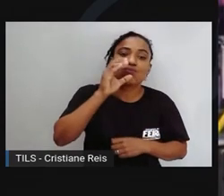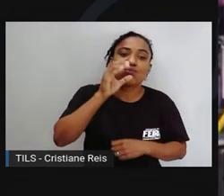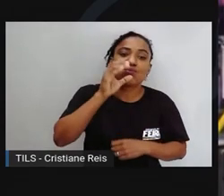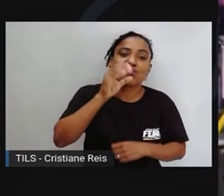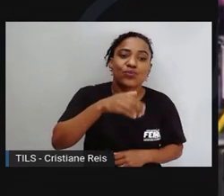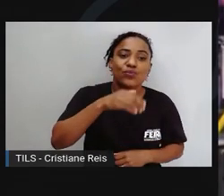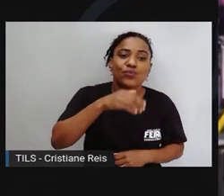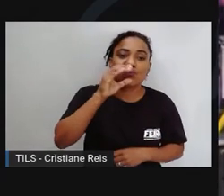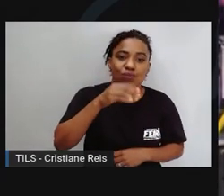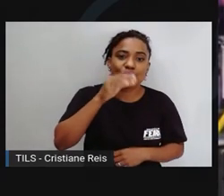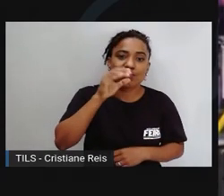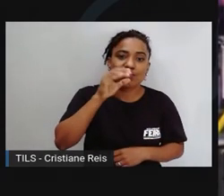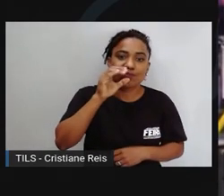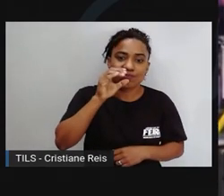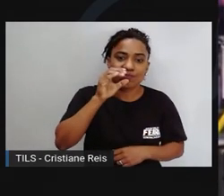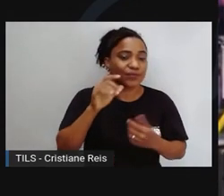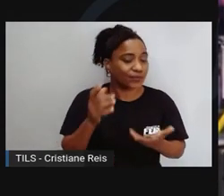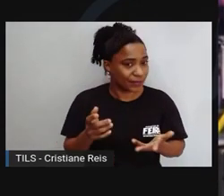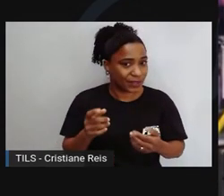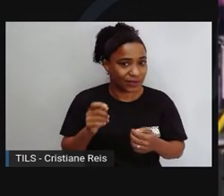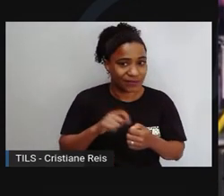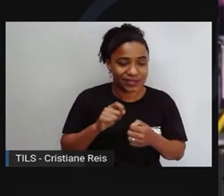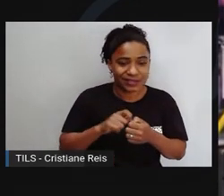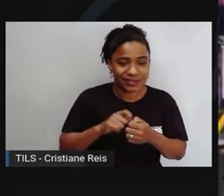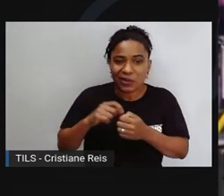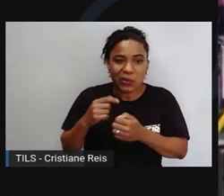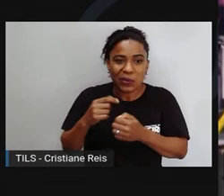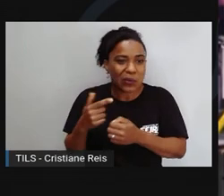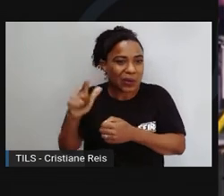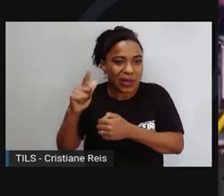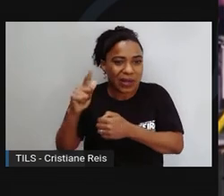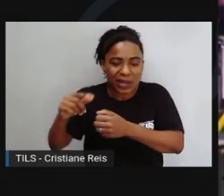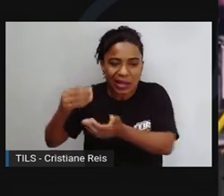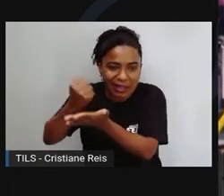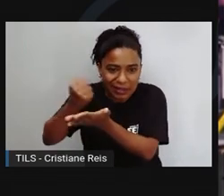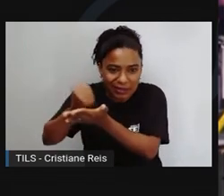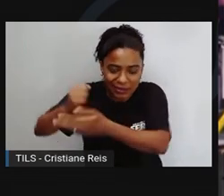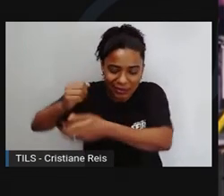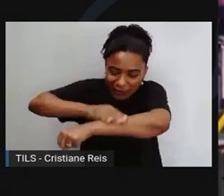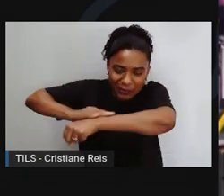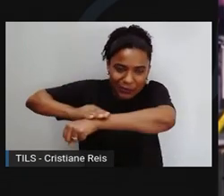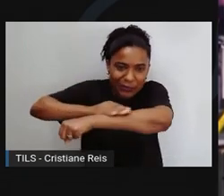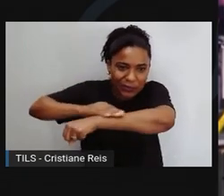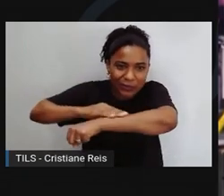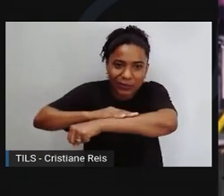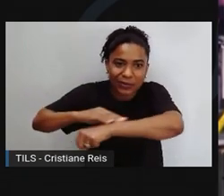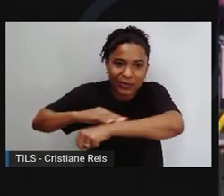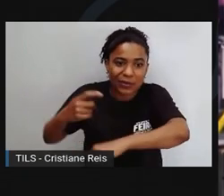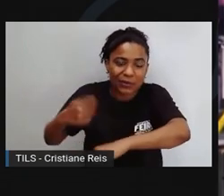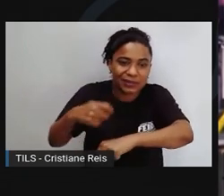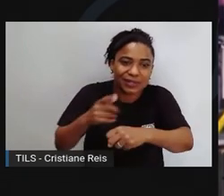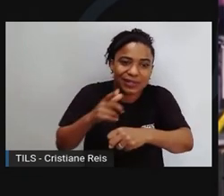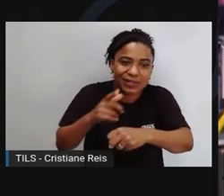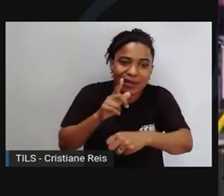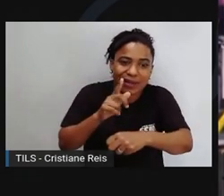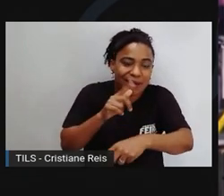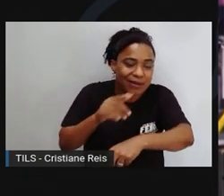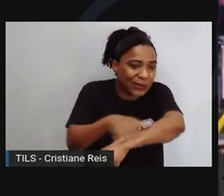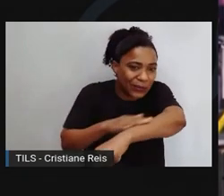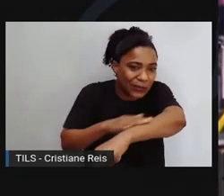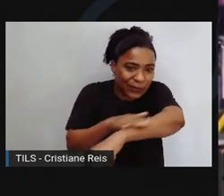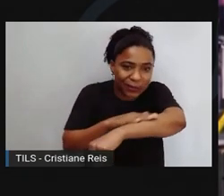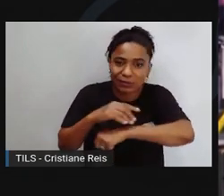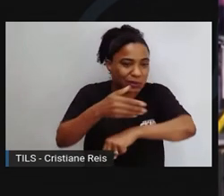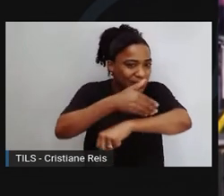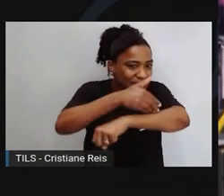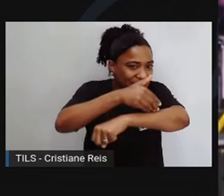e qualquer medida caseira que ou qualquer outro experto especialista da trilha vai te falar. Não corte o local